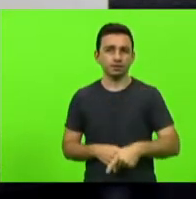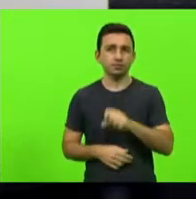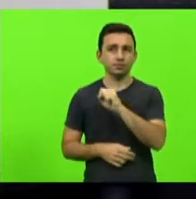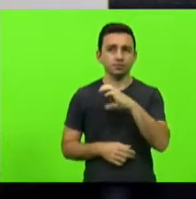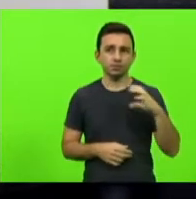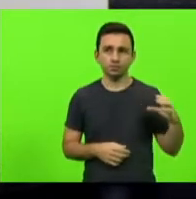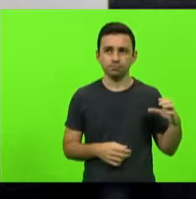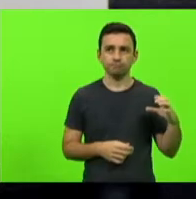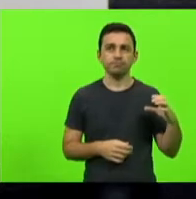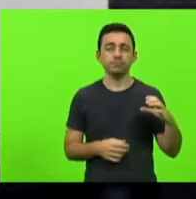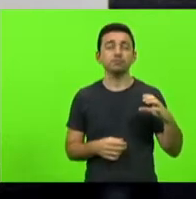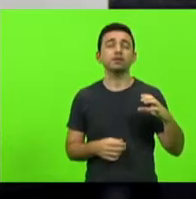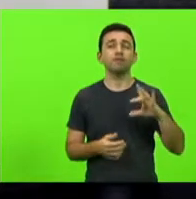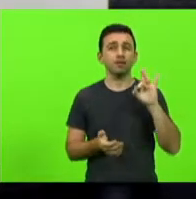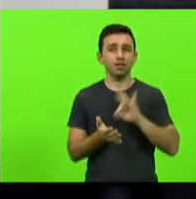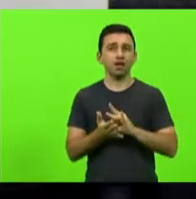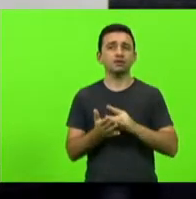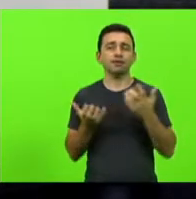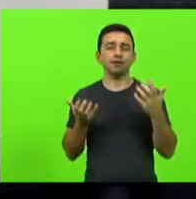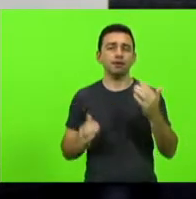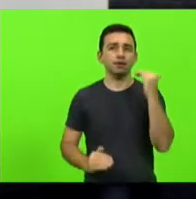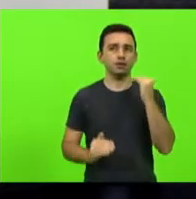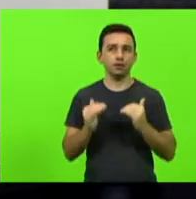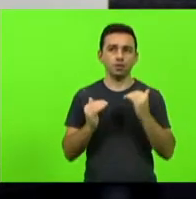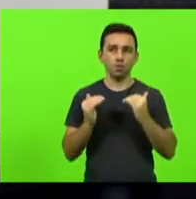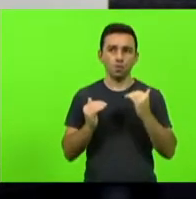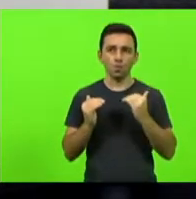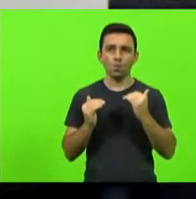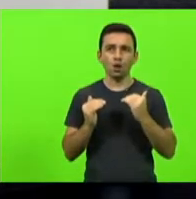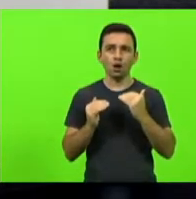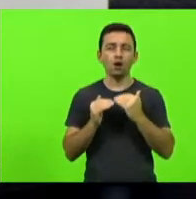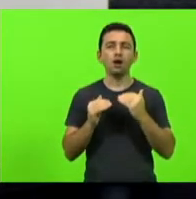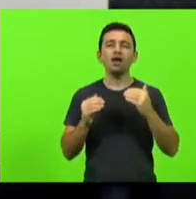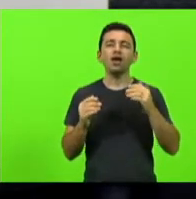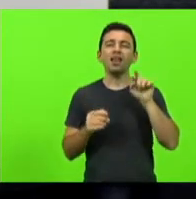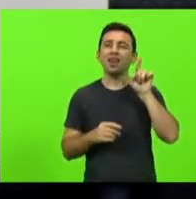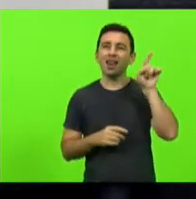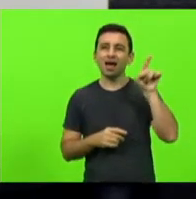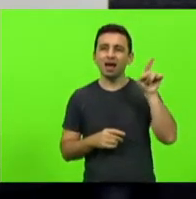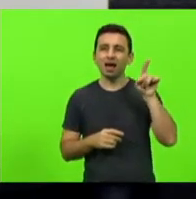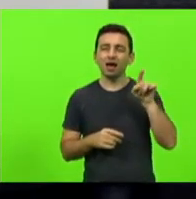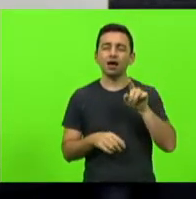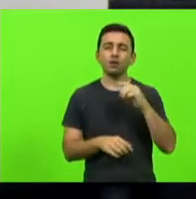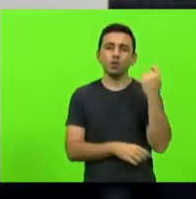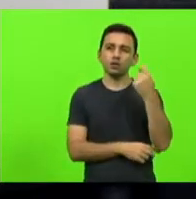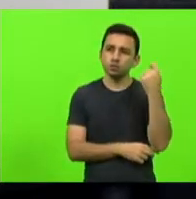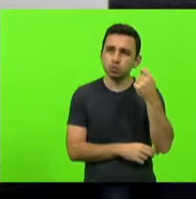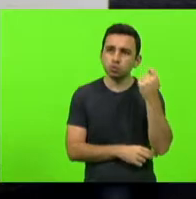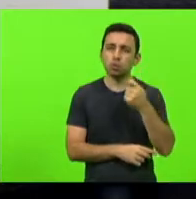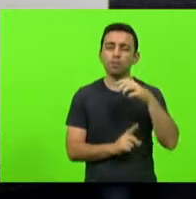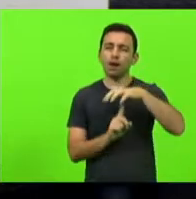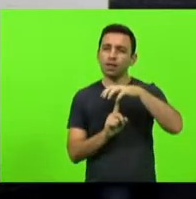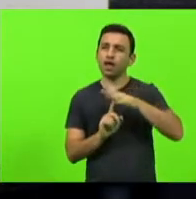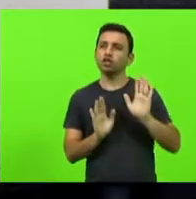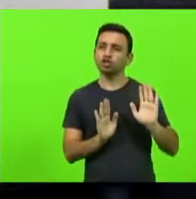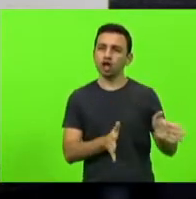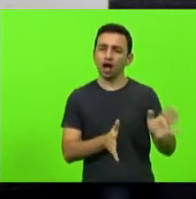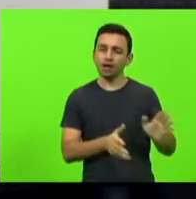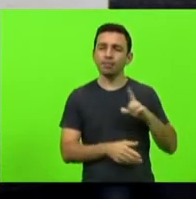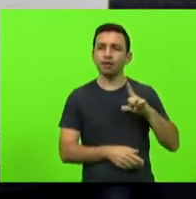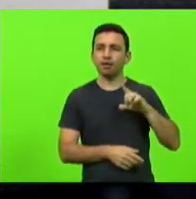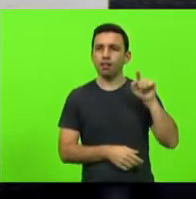para, na verdade, igualar o que já acontece nos estados do Rio Grande do Sul e Paraná. ou a